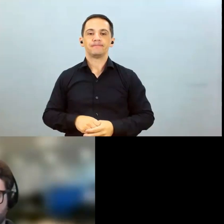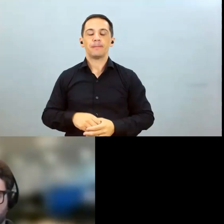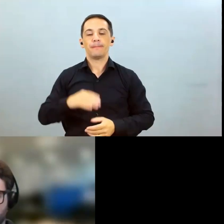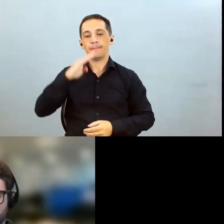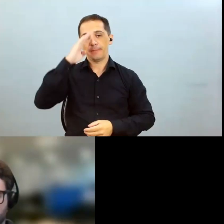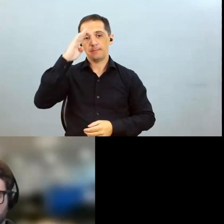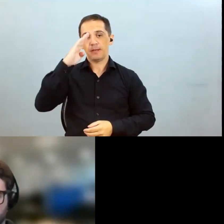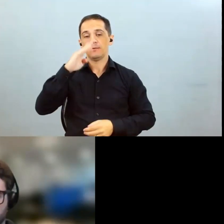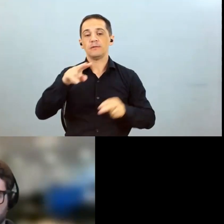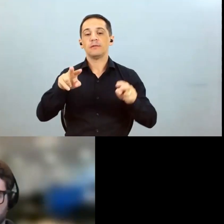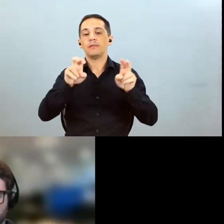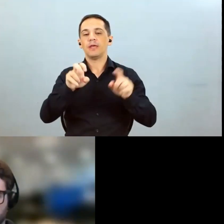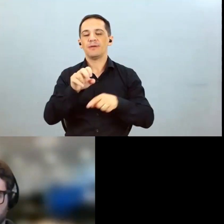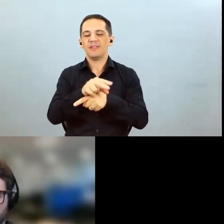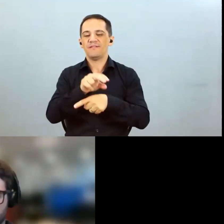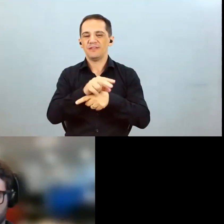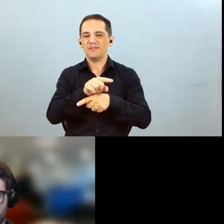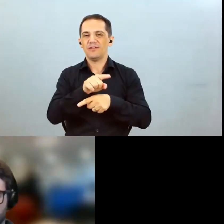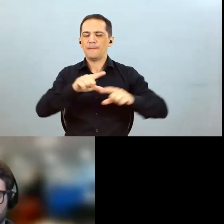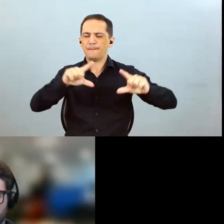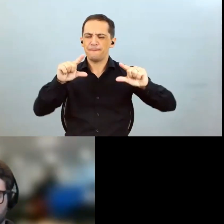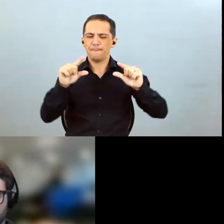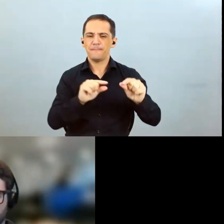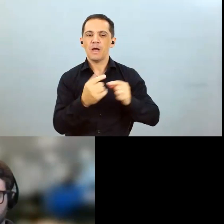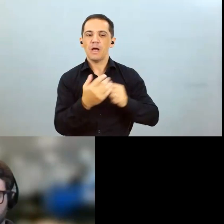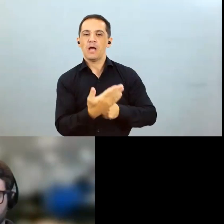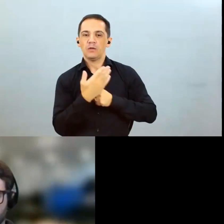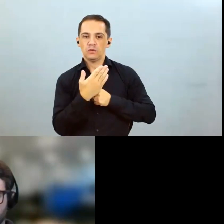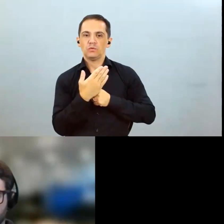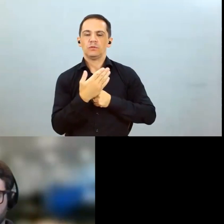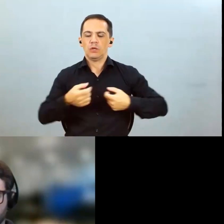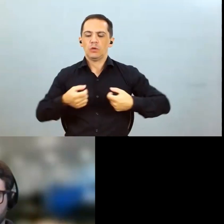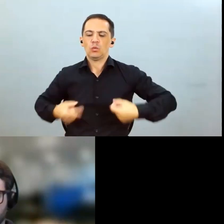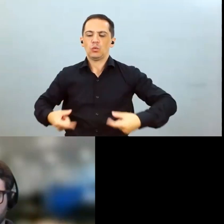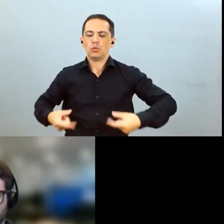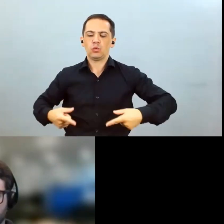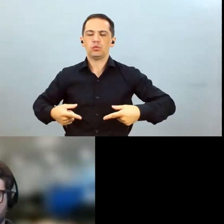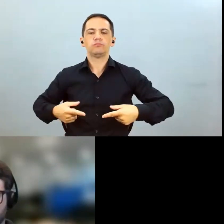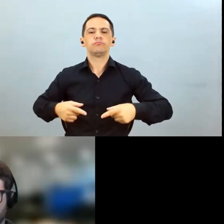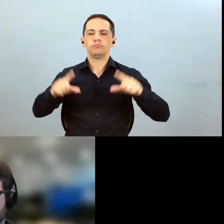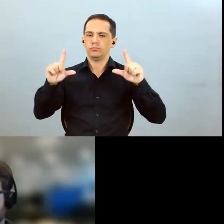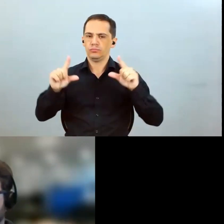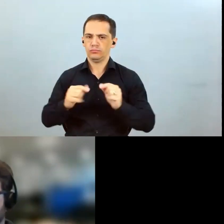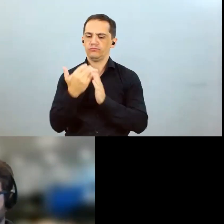e que vai ajudar obviamente nessa meta nossa de não aumentar custos de produção para a próxima safra 2324